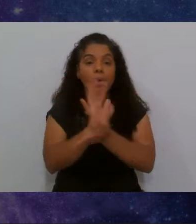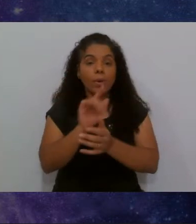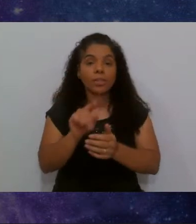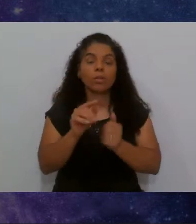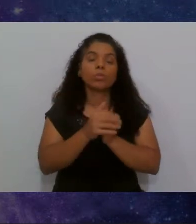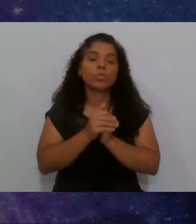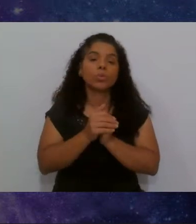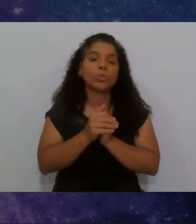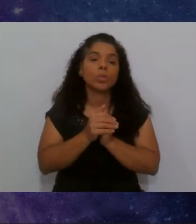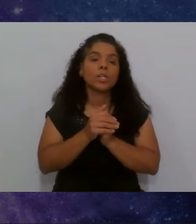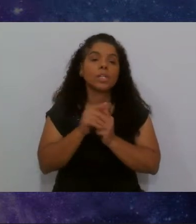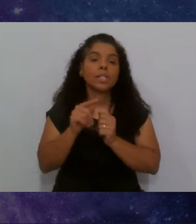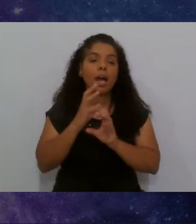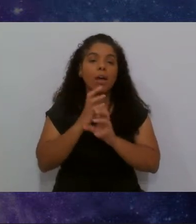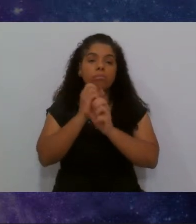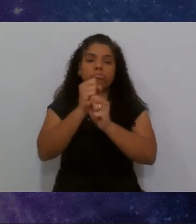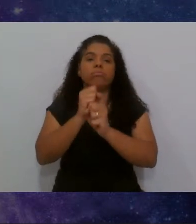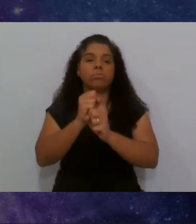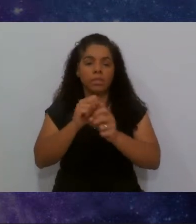da medição